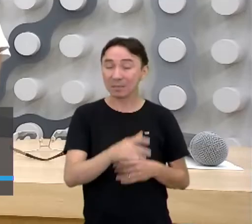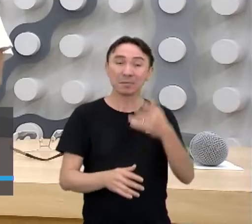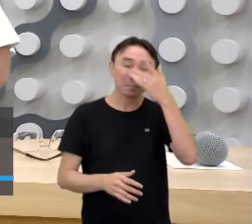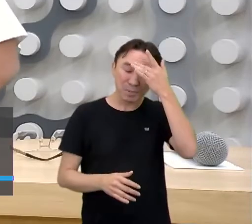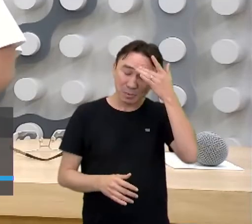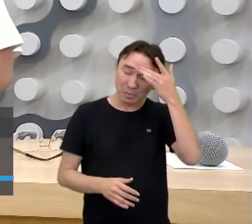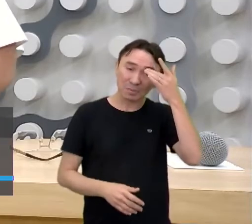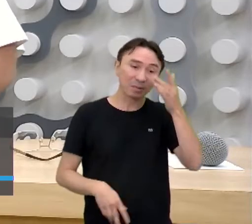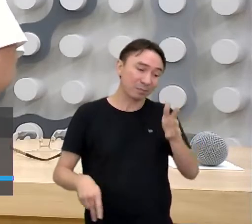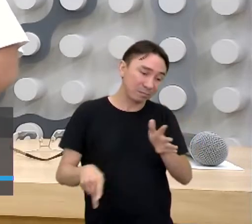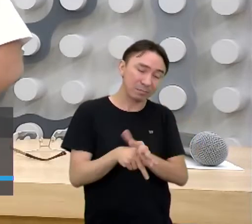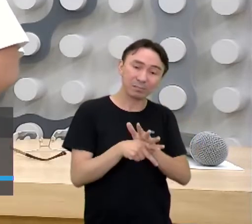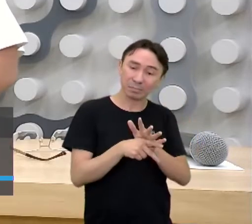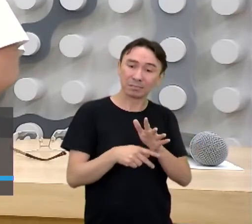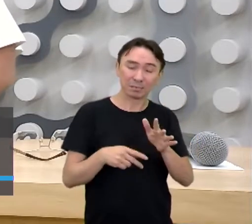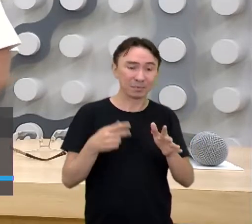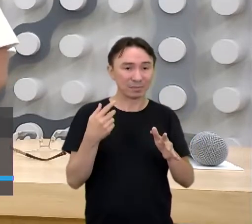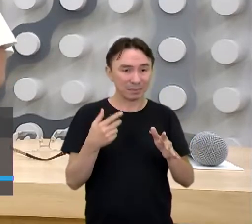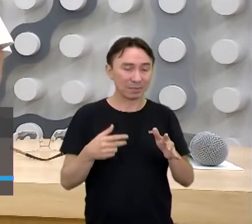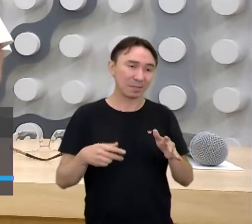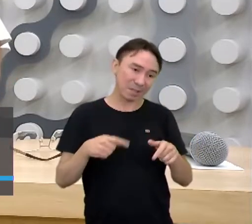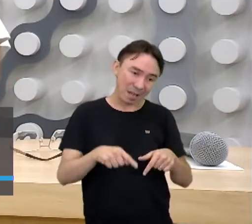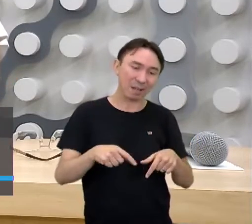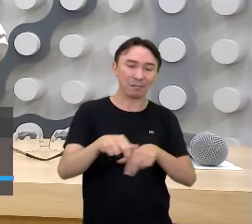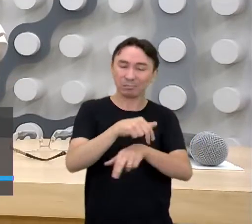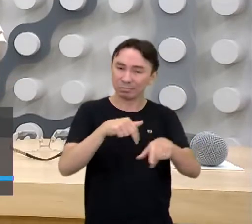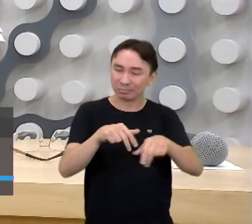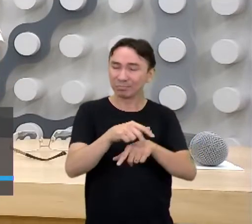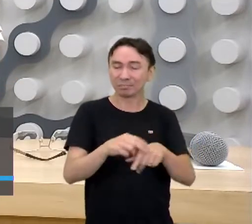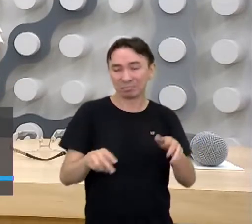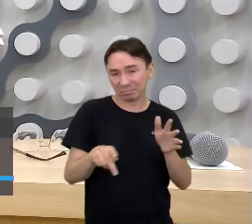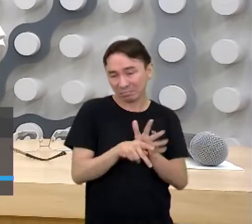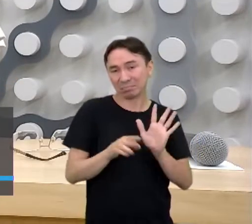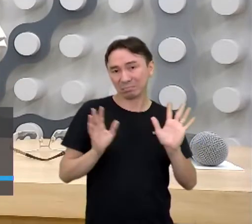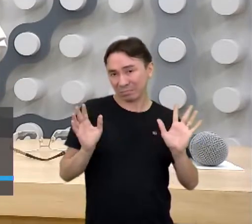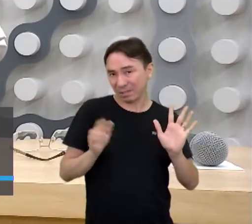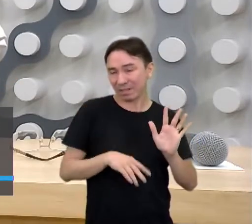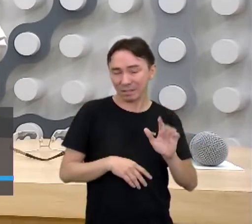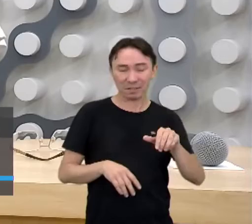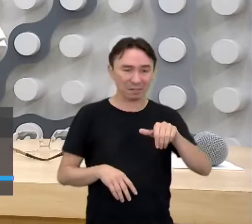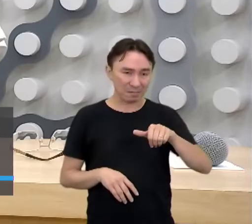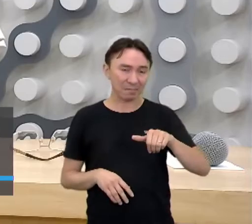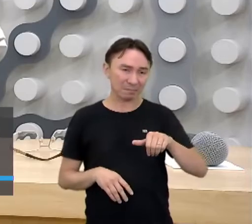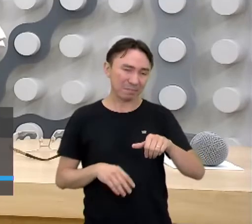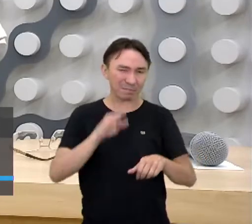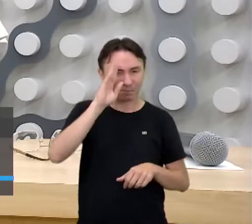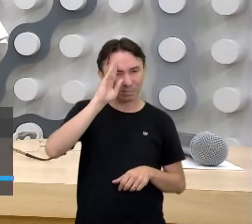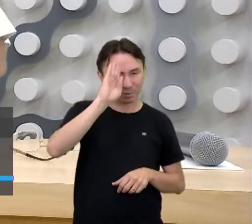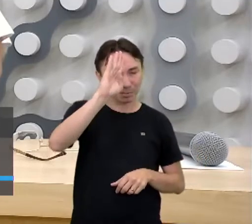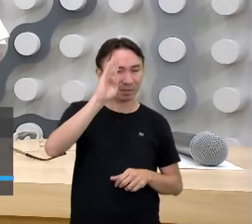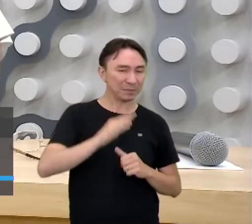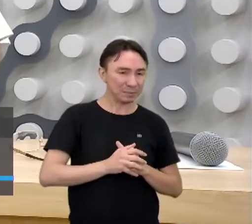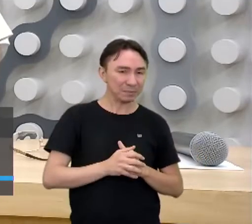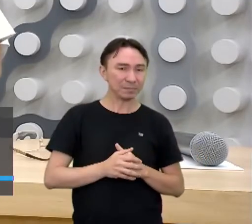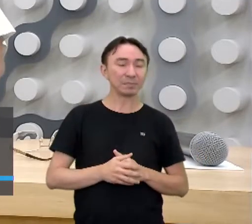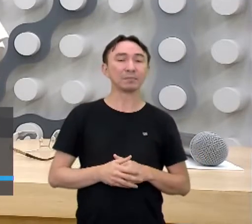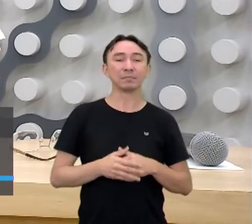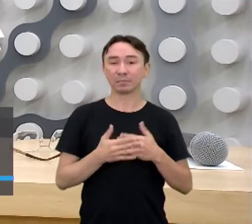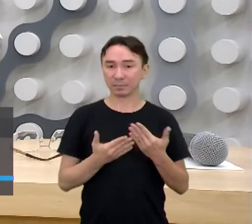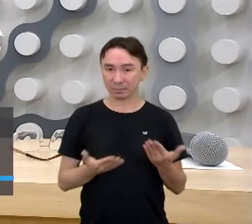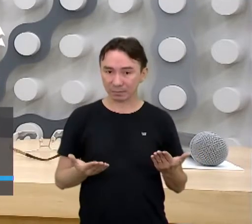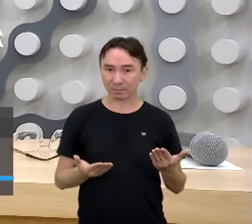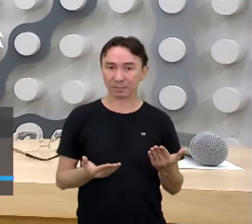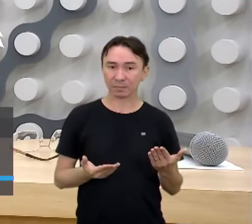vive nessas regiões, tá certo, pessoal? Ele é mais calculado na população total e não no crescimento